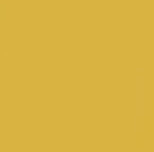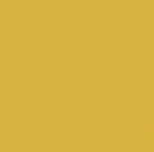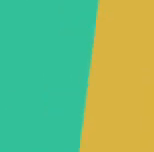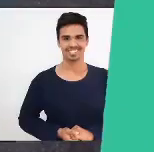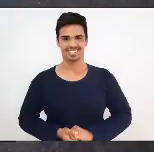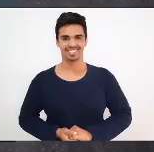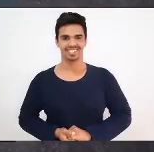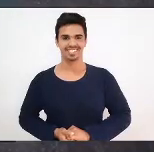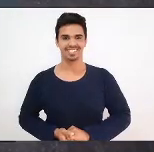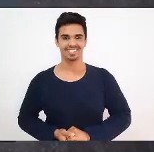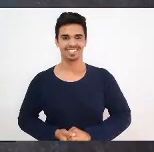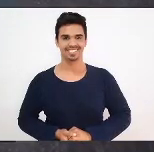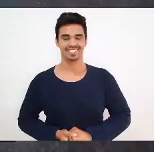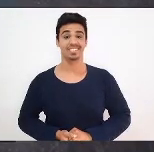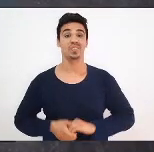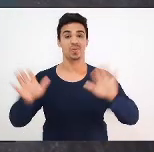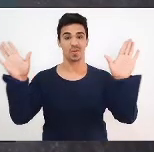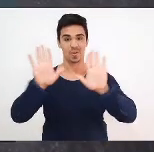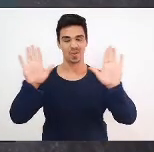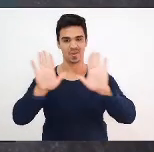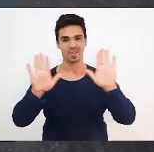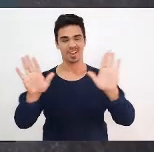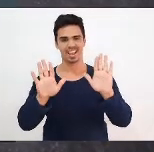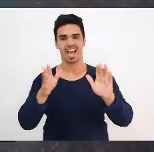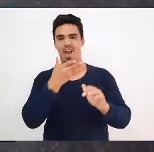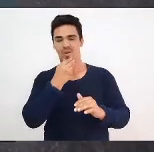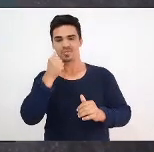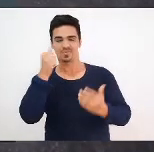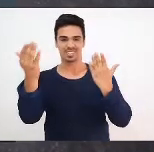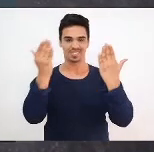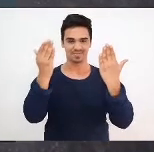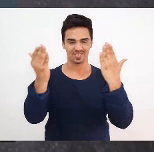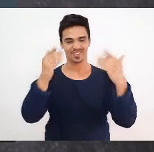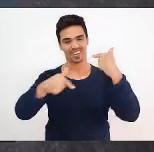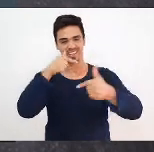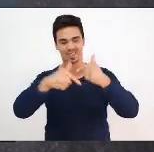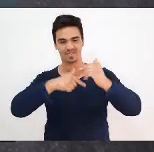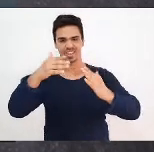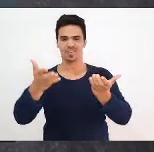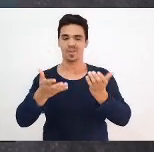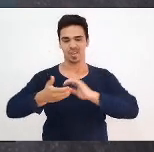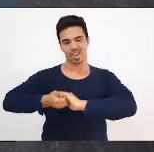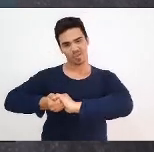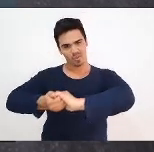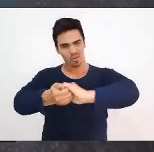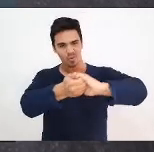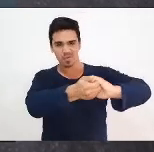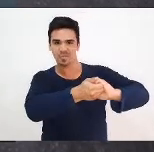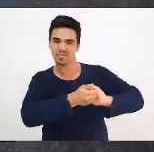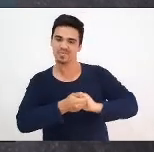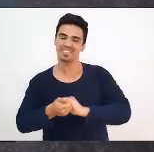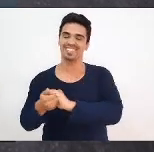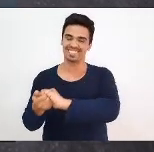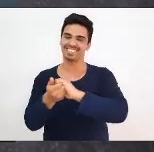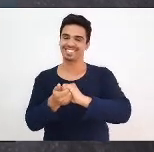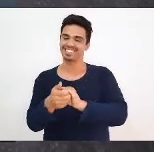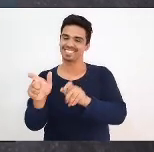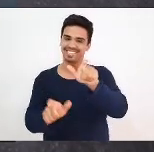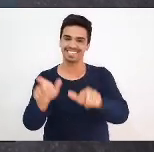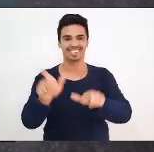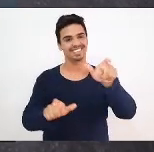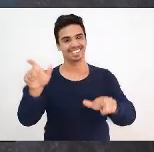Olá, psicólogas e psicólogos, queria cumprimentar e saudar a todas as psicólogas, psicólogos, aos